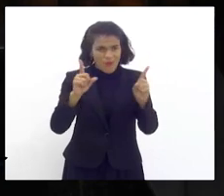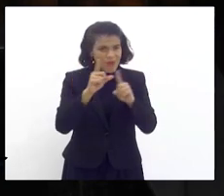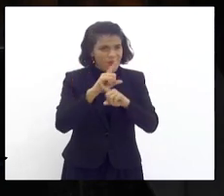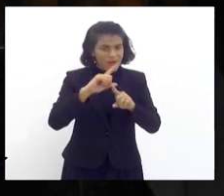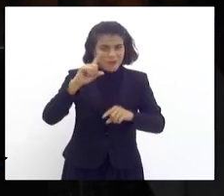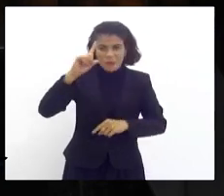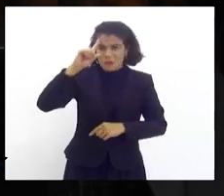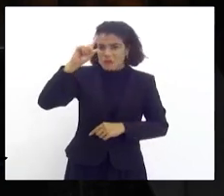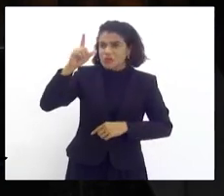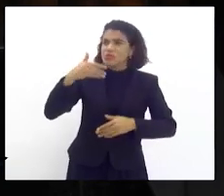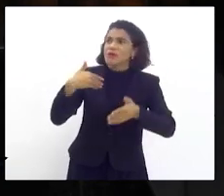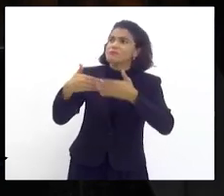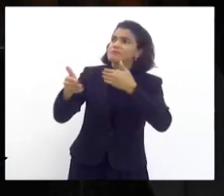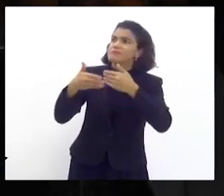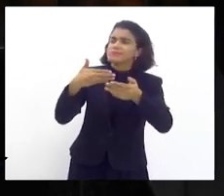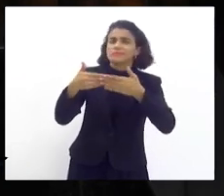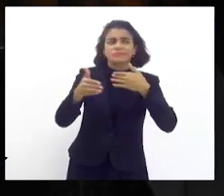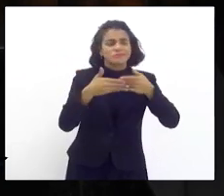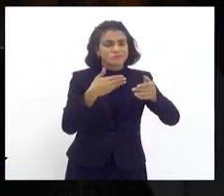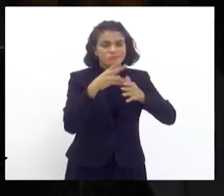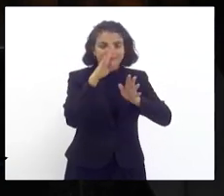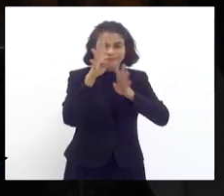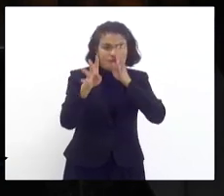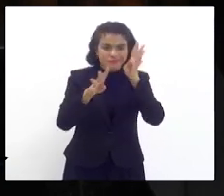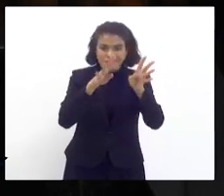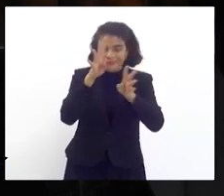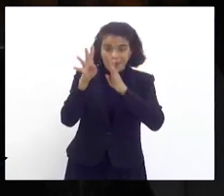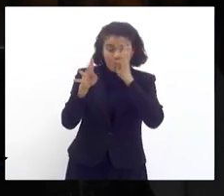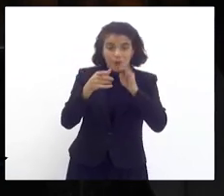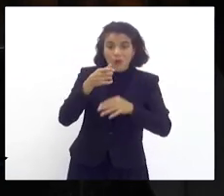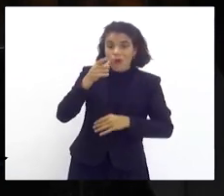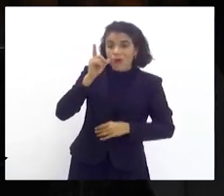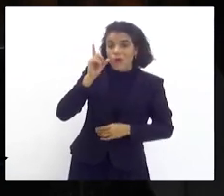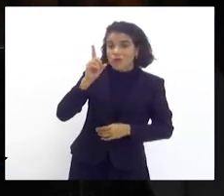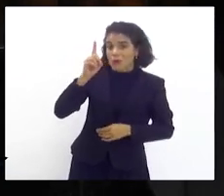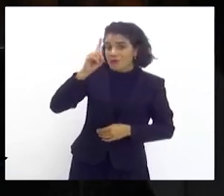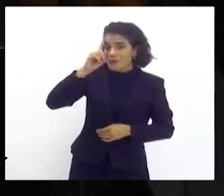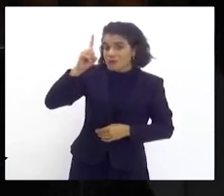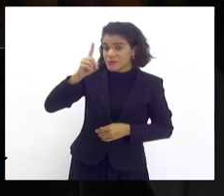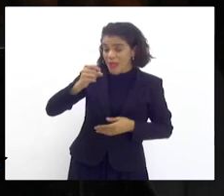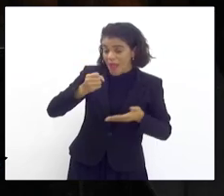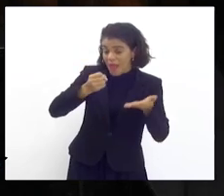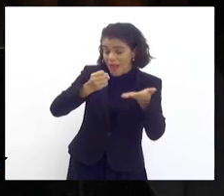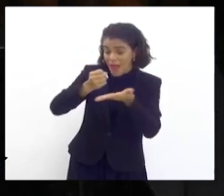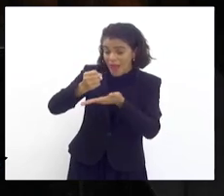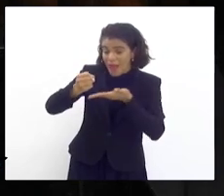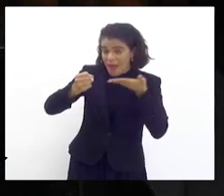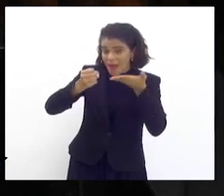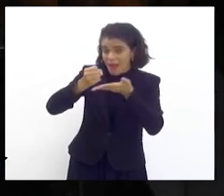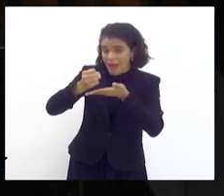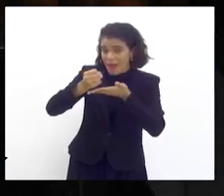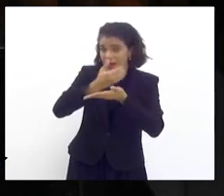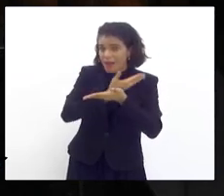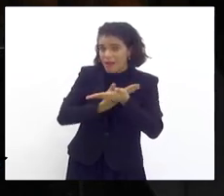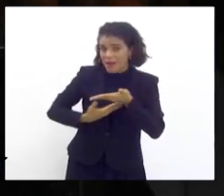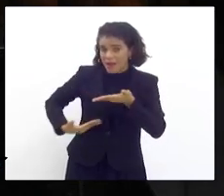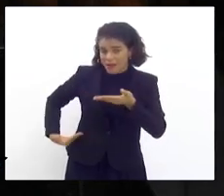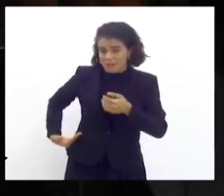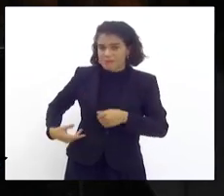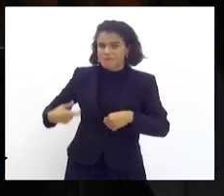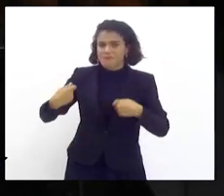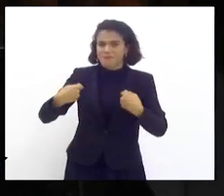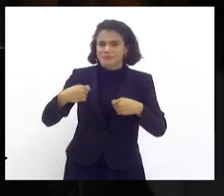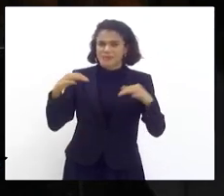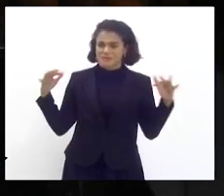qualquer. Era um dia que a base do governo devia